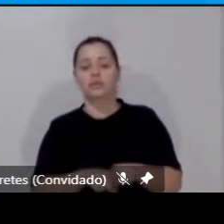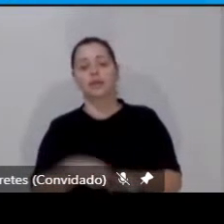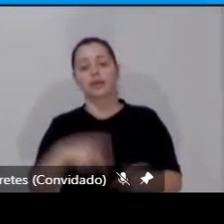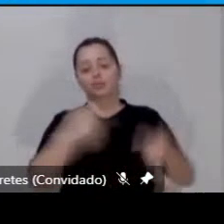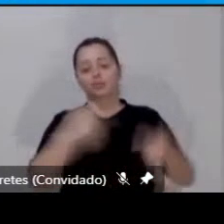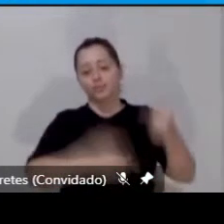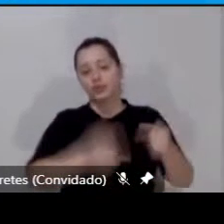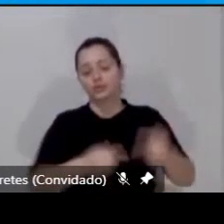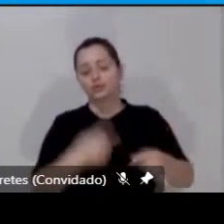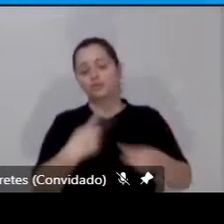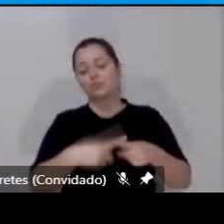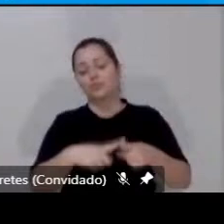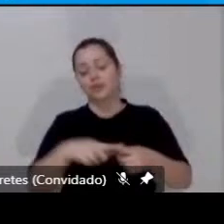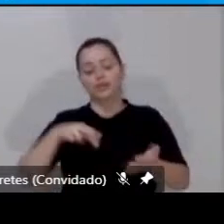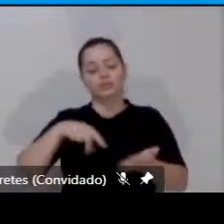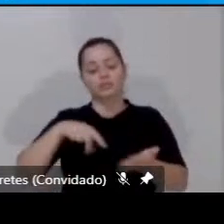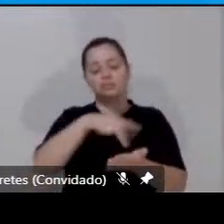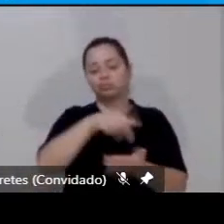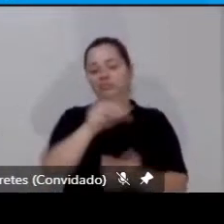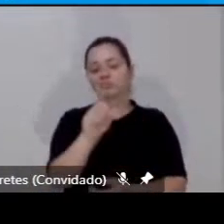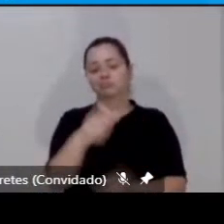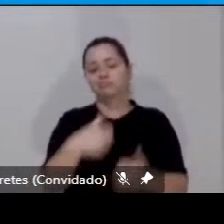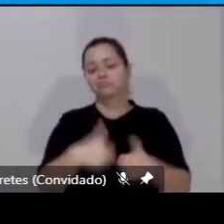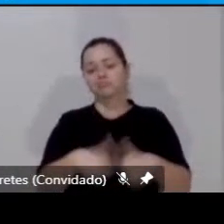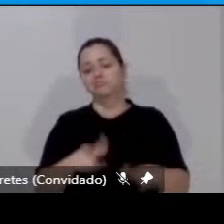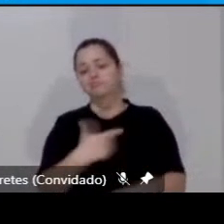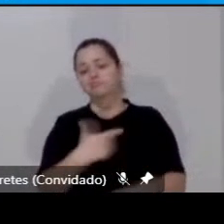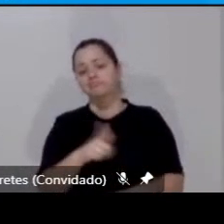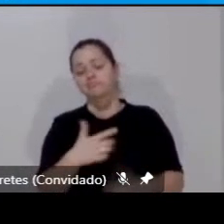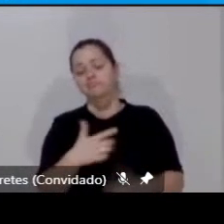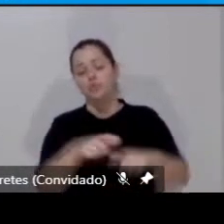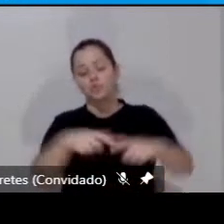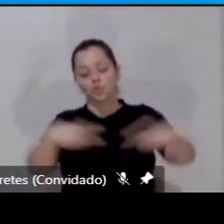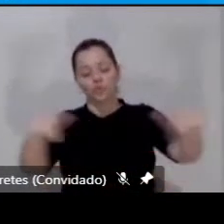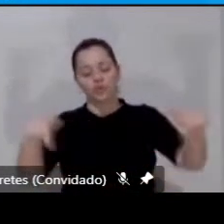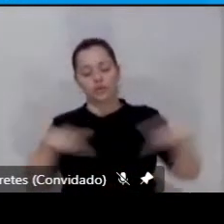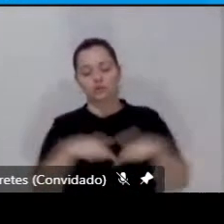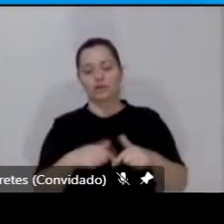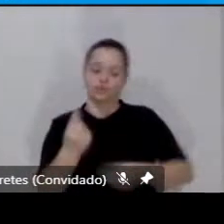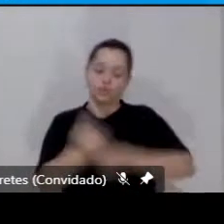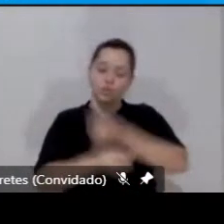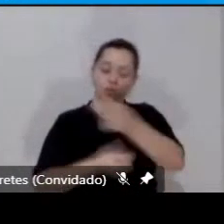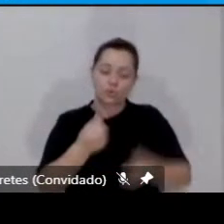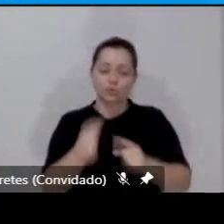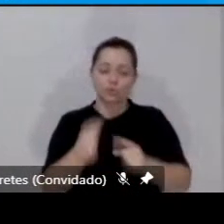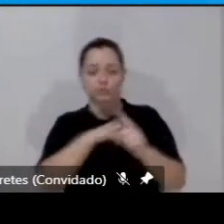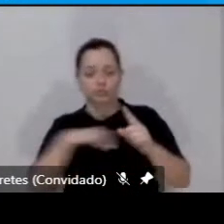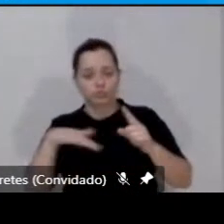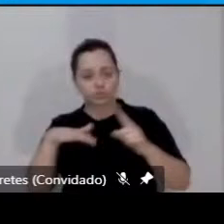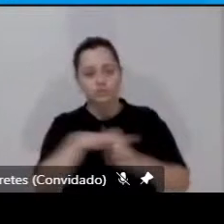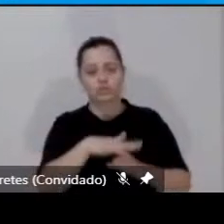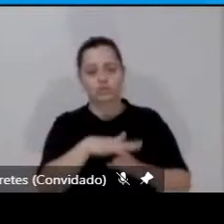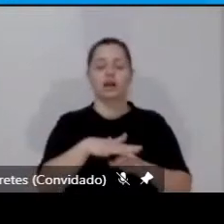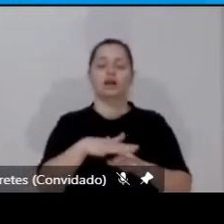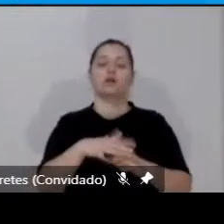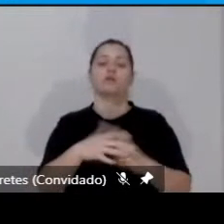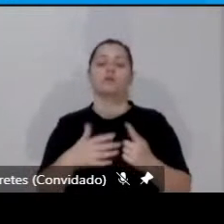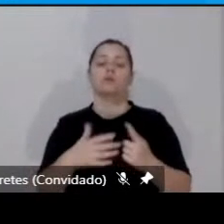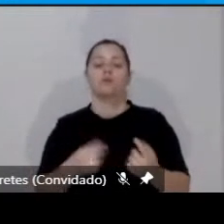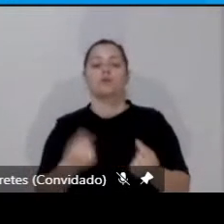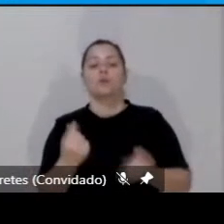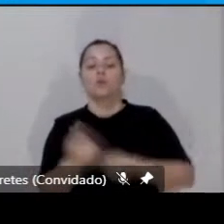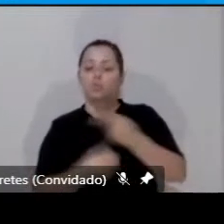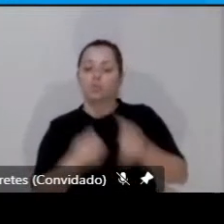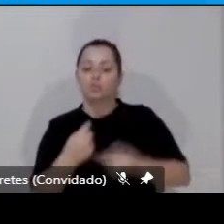o meio ambiente em geral e as condições, o custo social e o custo